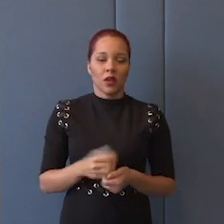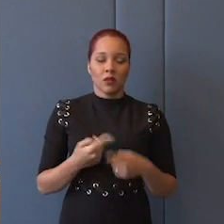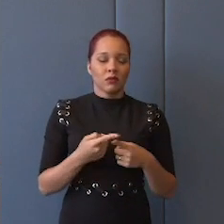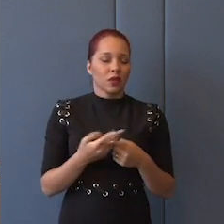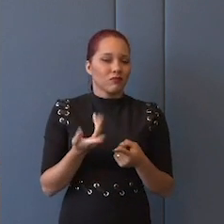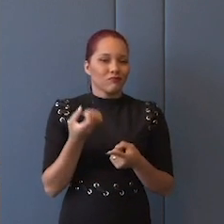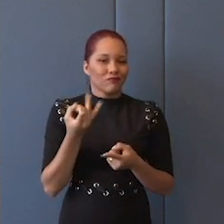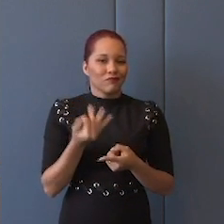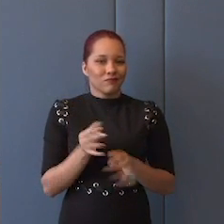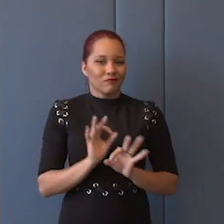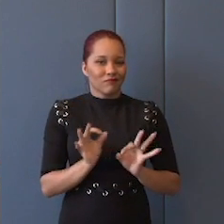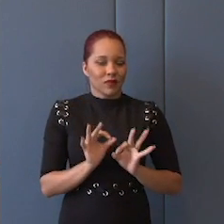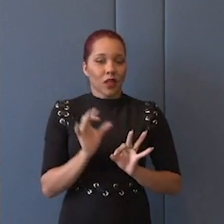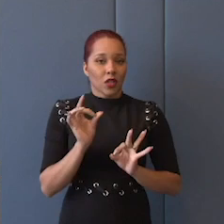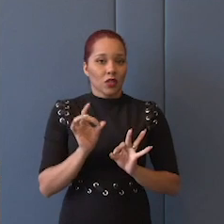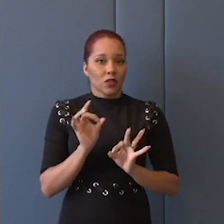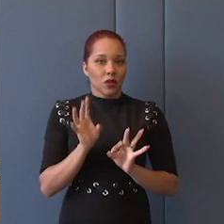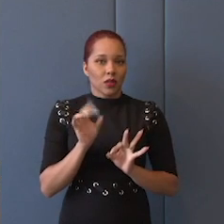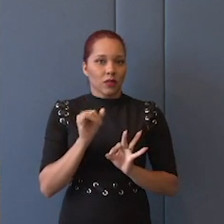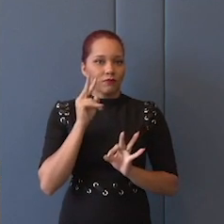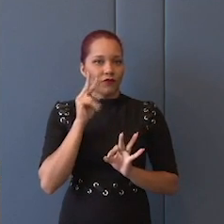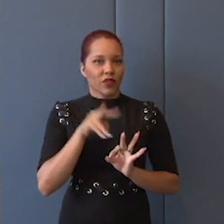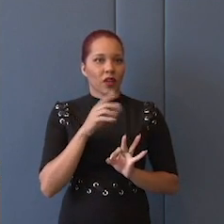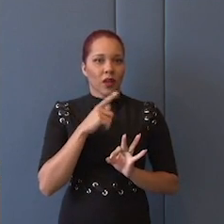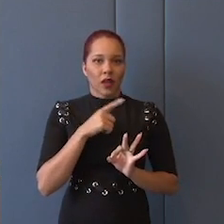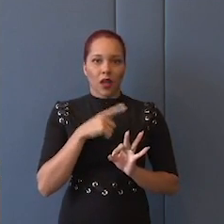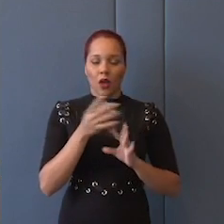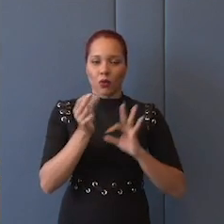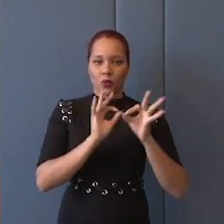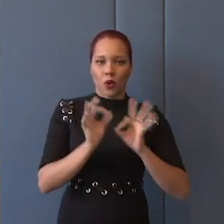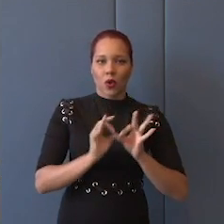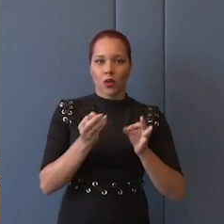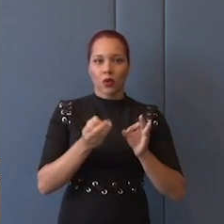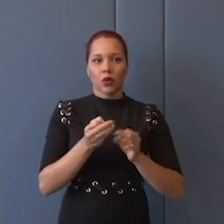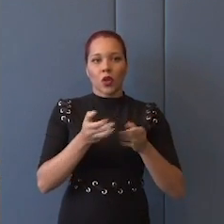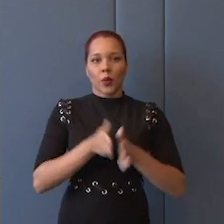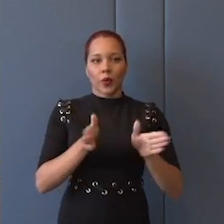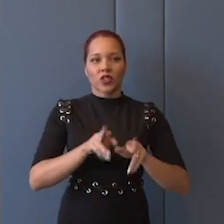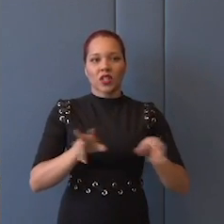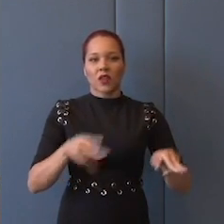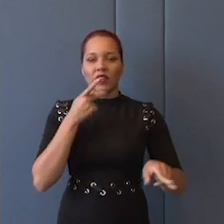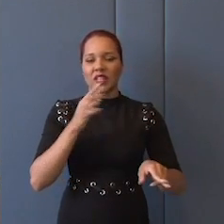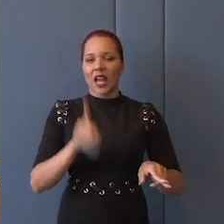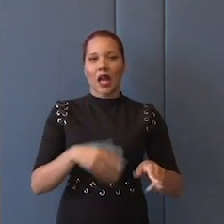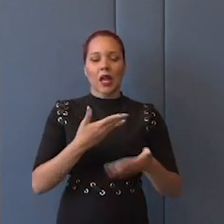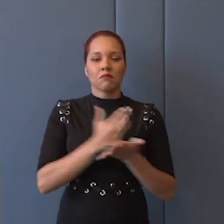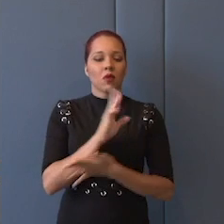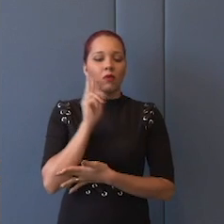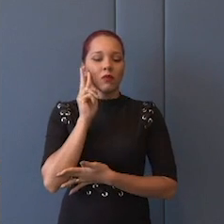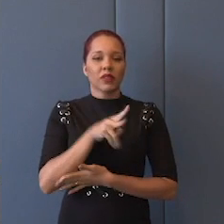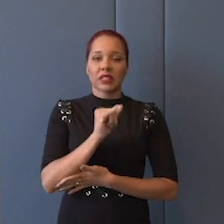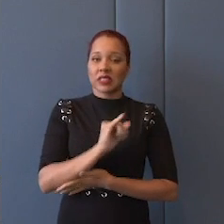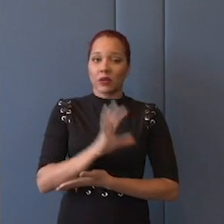dizendo, mas, a rigor, os organismos multilaterais estão lá para diferentes países chegarem, dizer cada um o que acha e ver se sai alguma coisa dali.